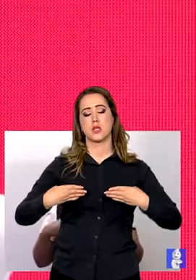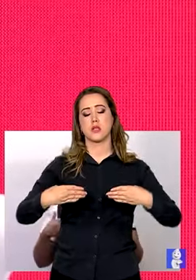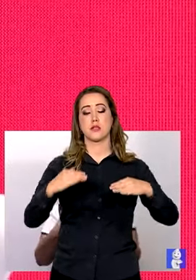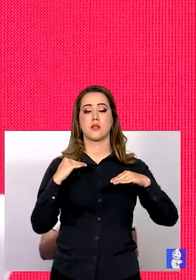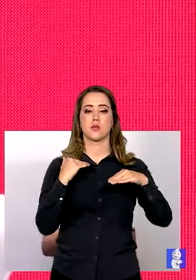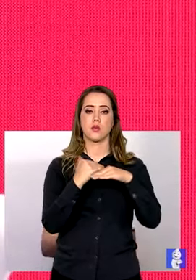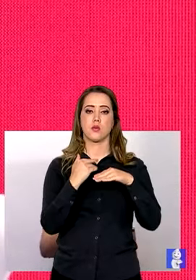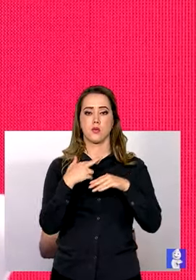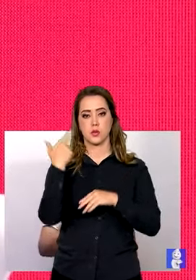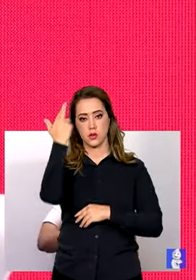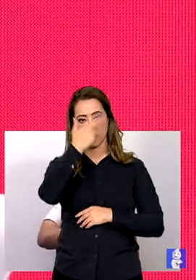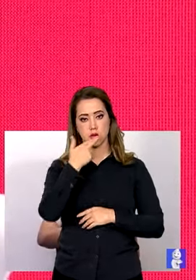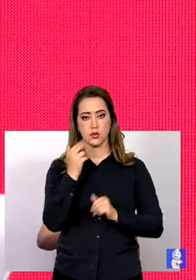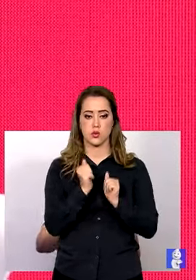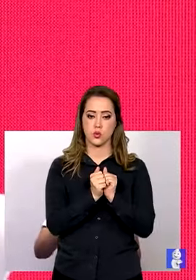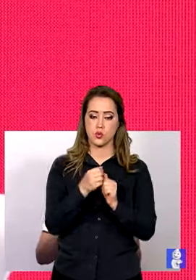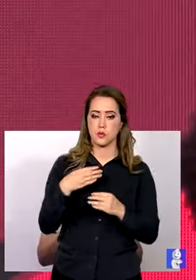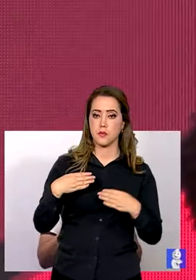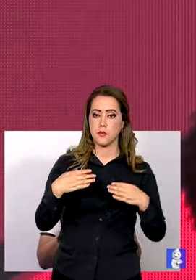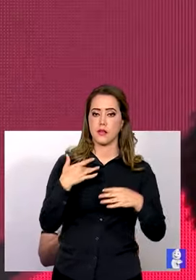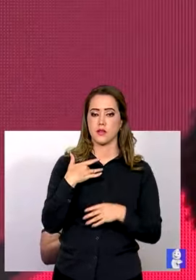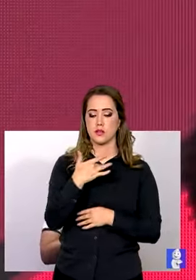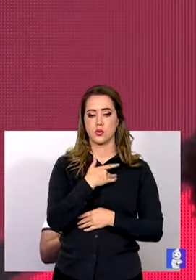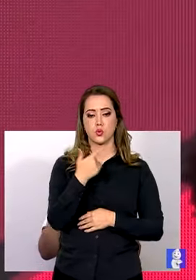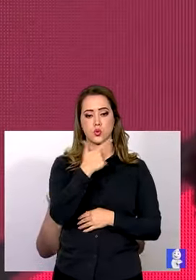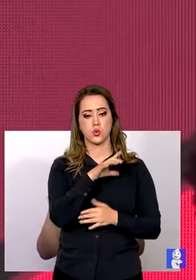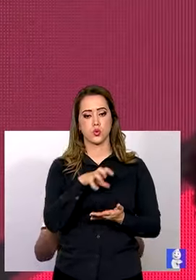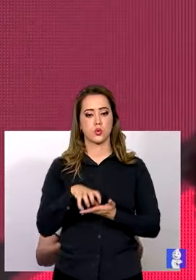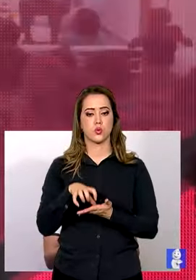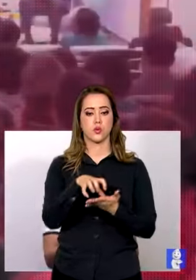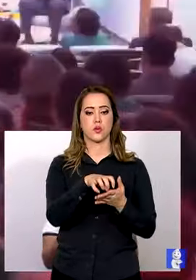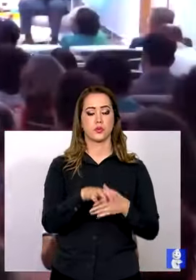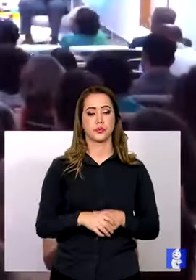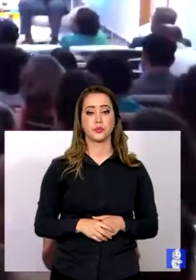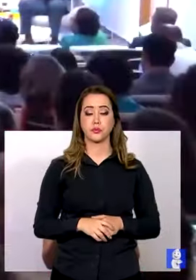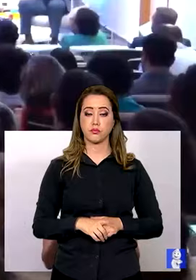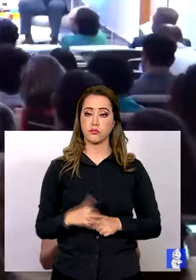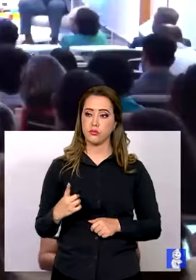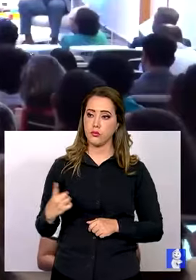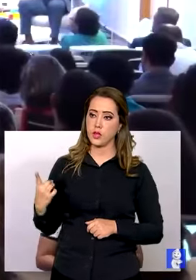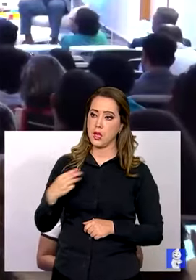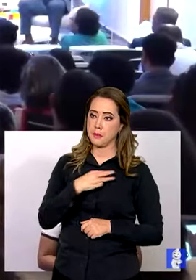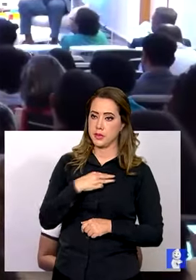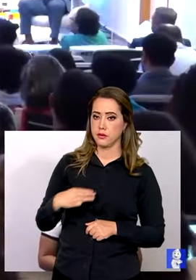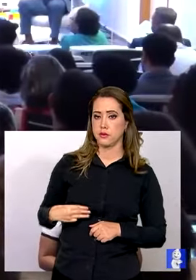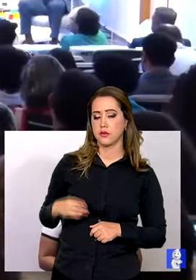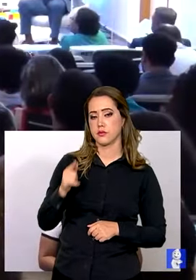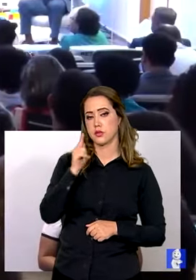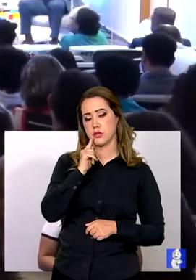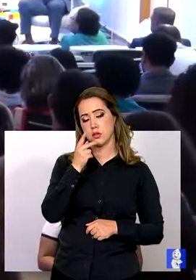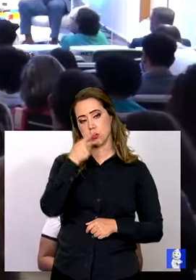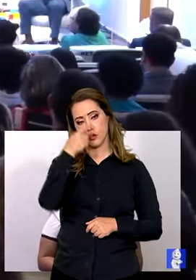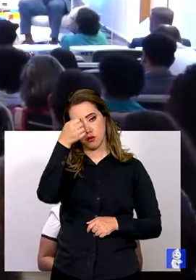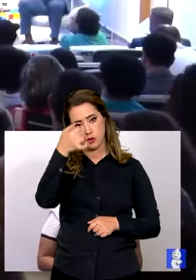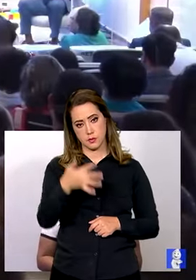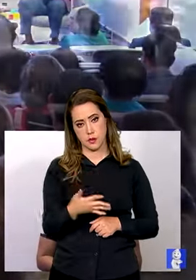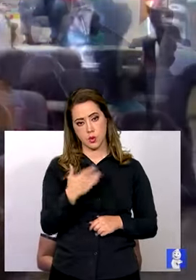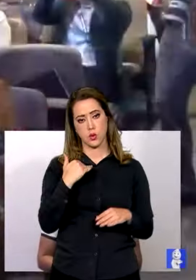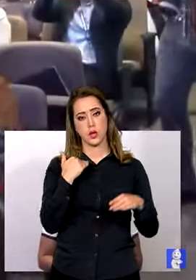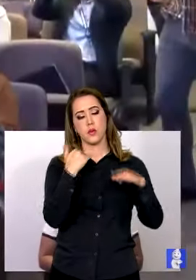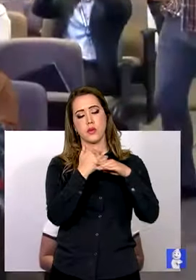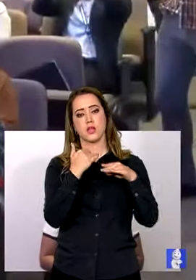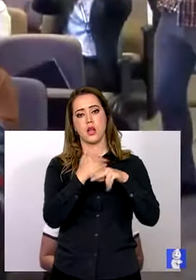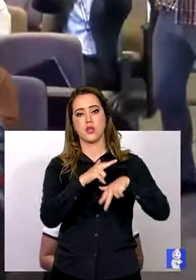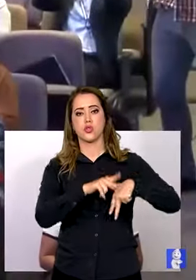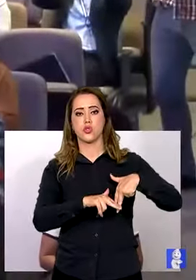e com outros órgãos do governo federal. A ministra da Saúde reiterou que a equidade de gênero e raça no SUS é um